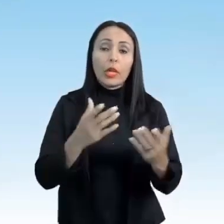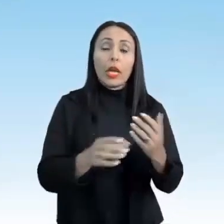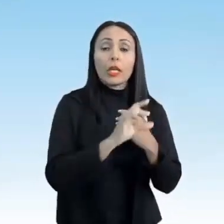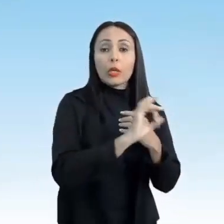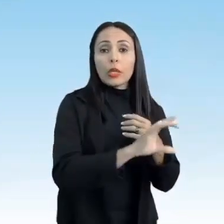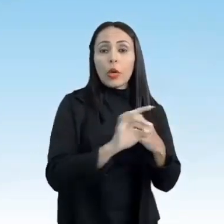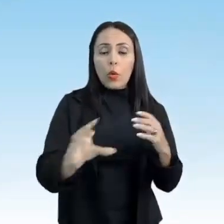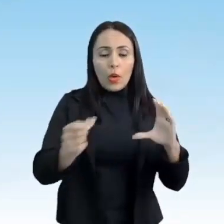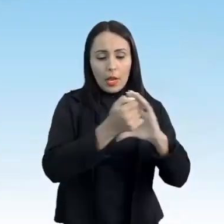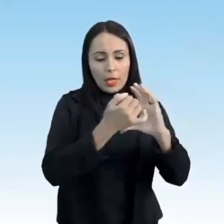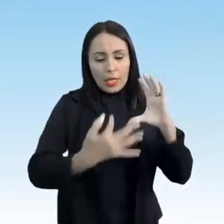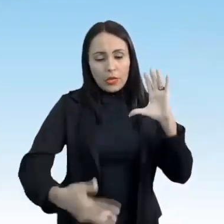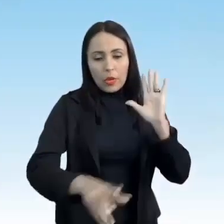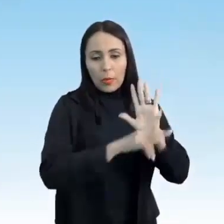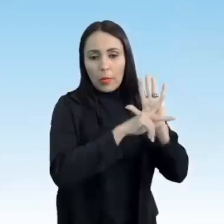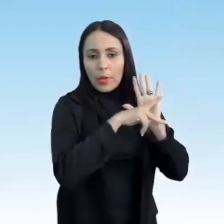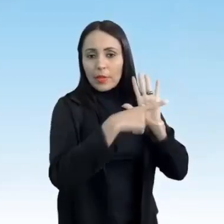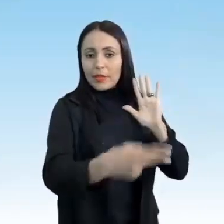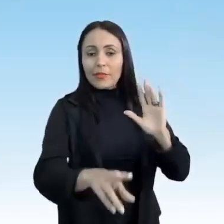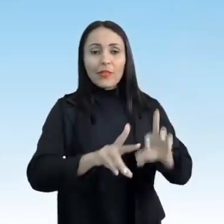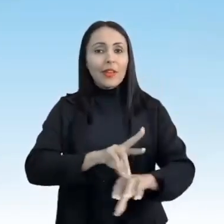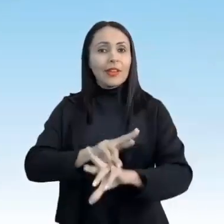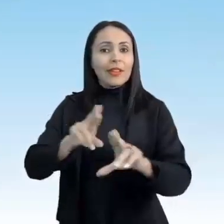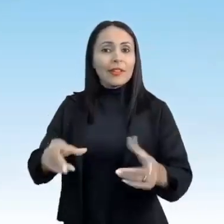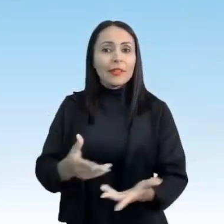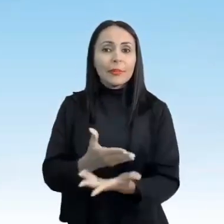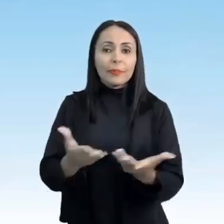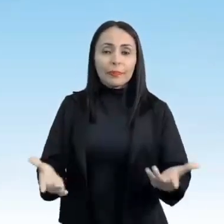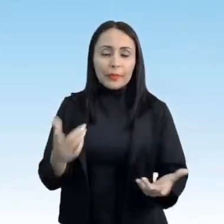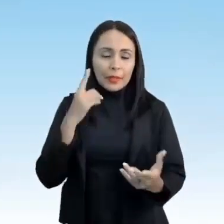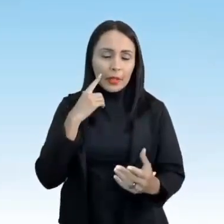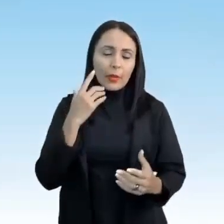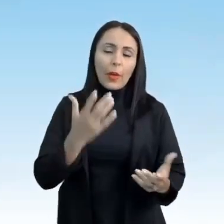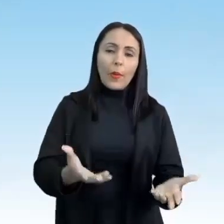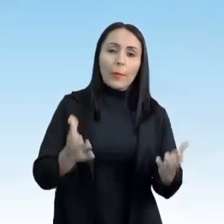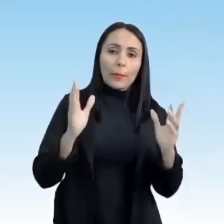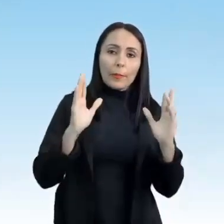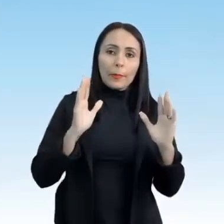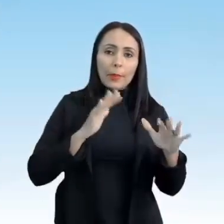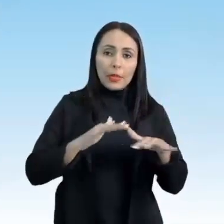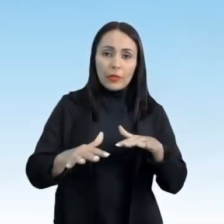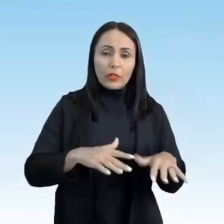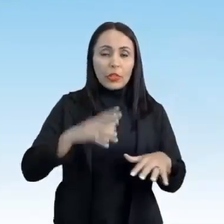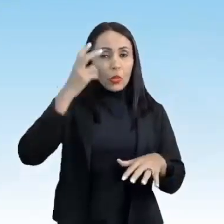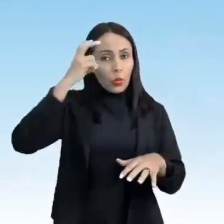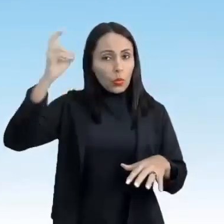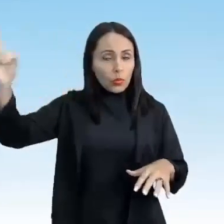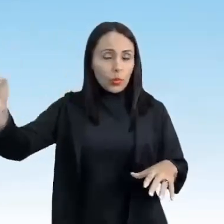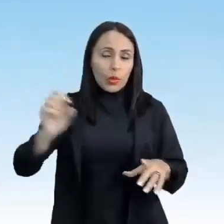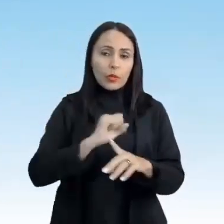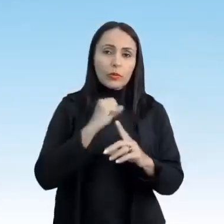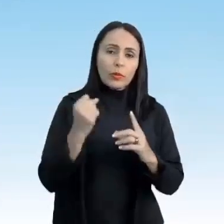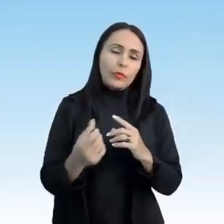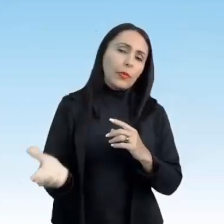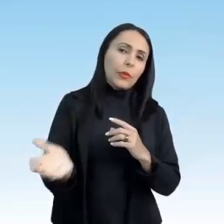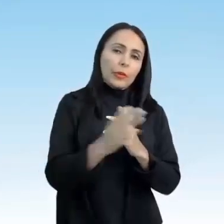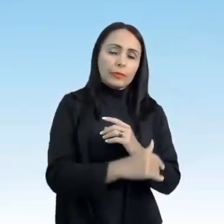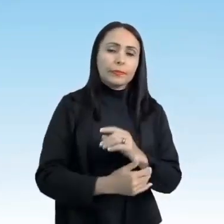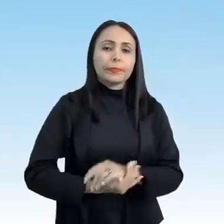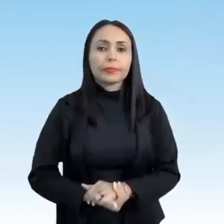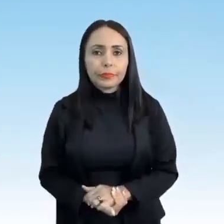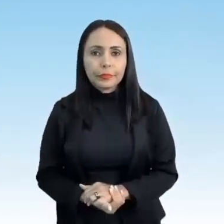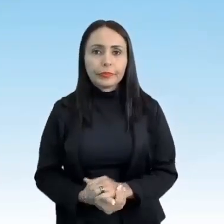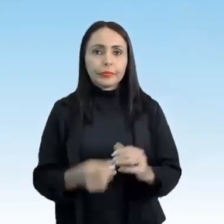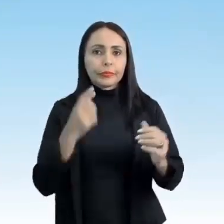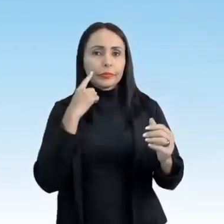uma com características diferentes, tá? Então realmente é uma manifestação sociocultural. Vamos lá, falar um